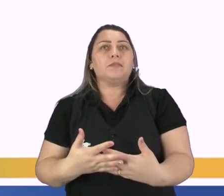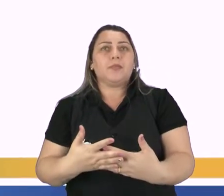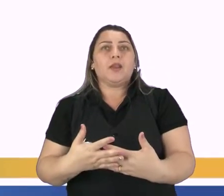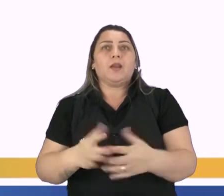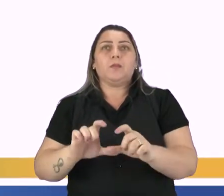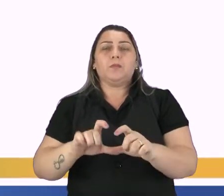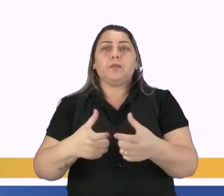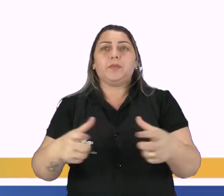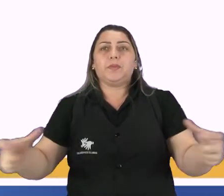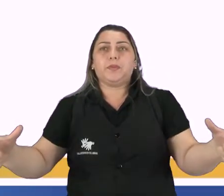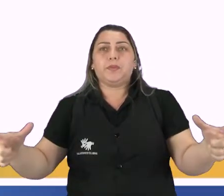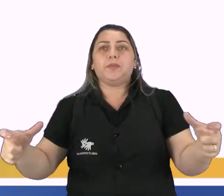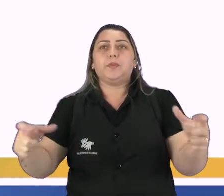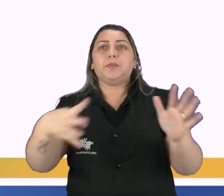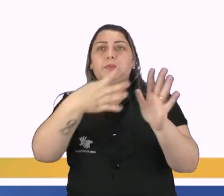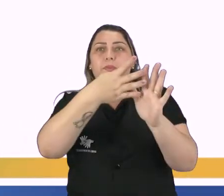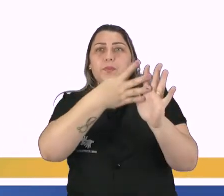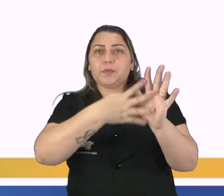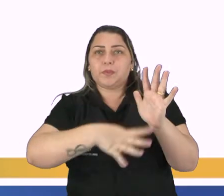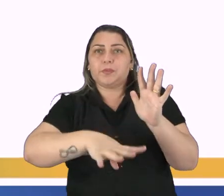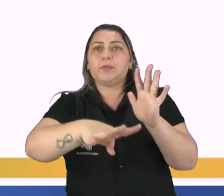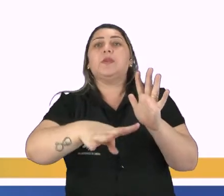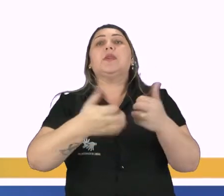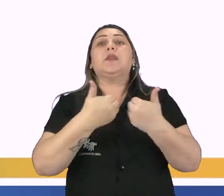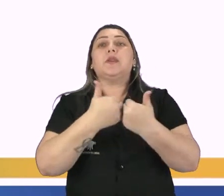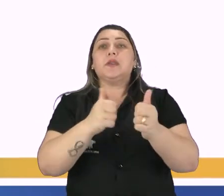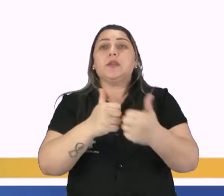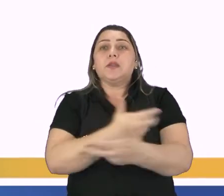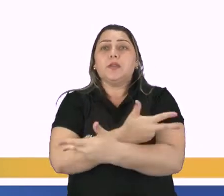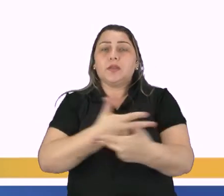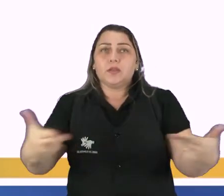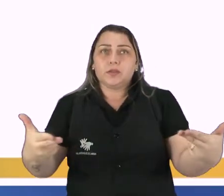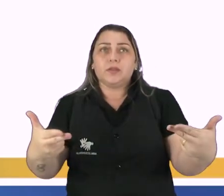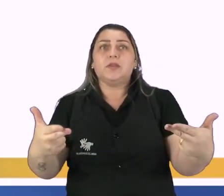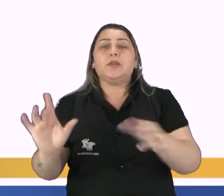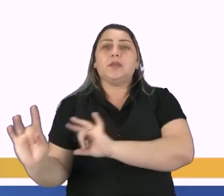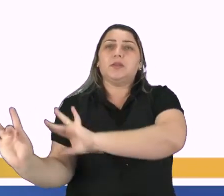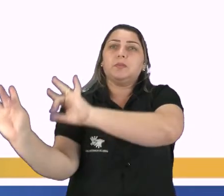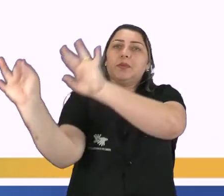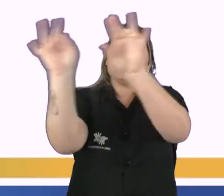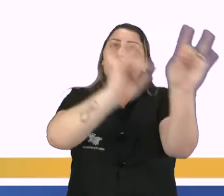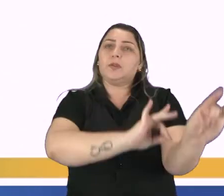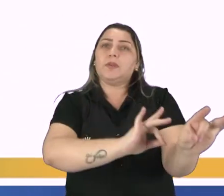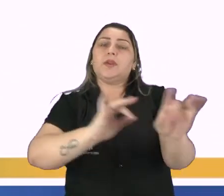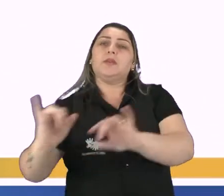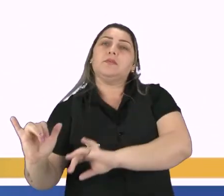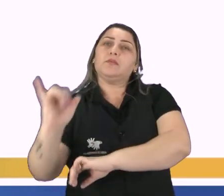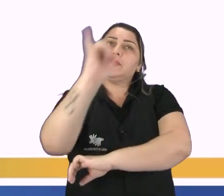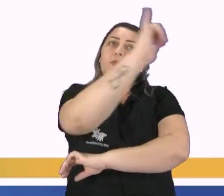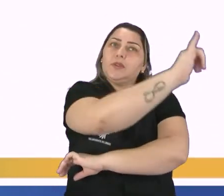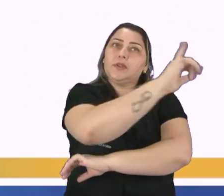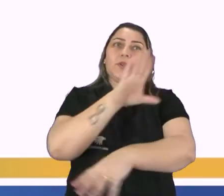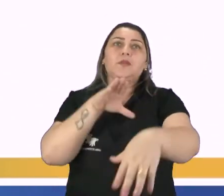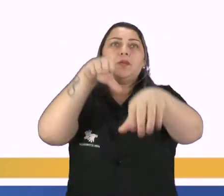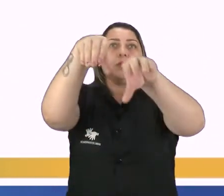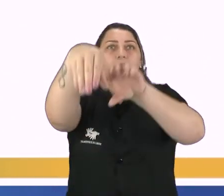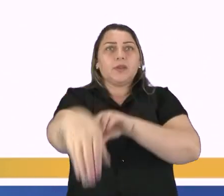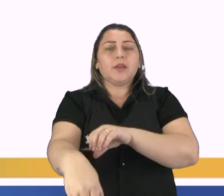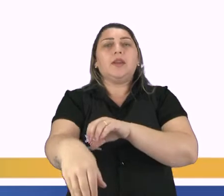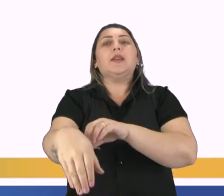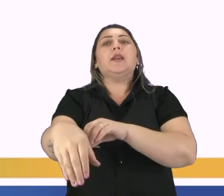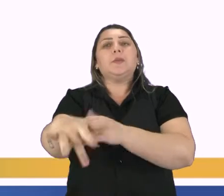expansão das redes de transporte, especialmente aéreo, né? Formação das redes